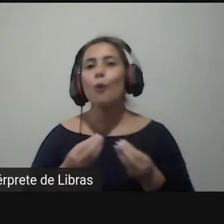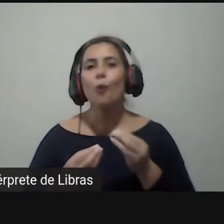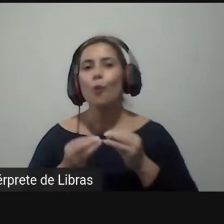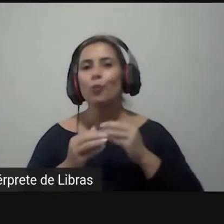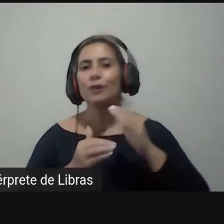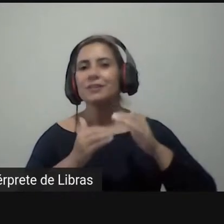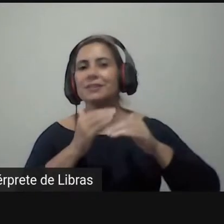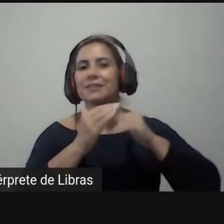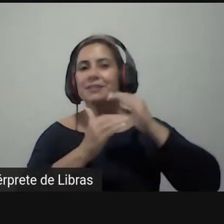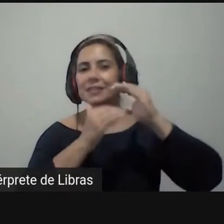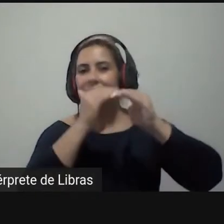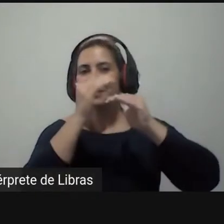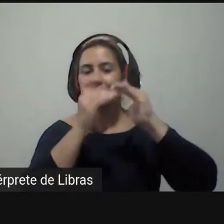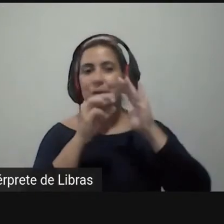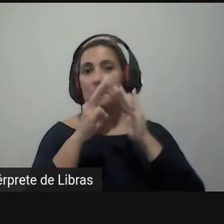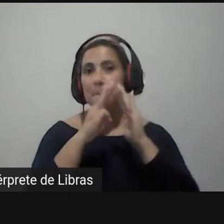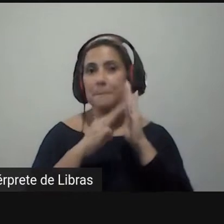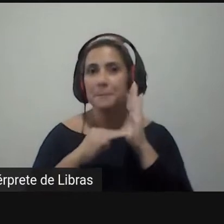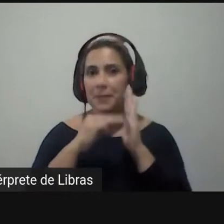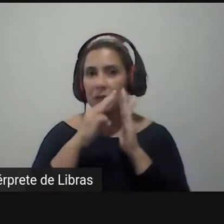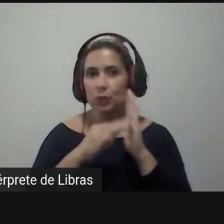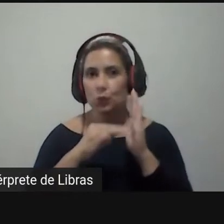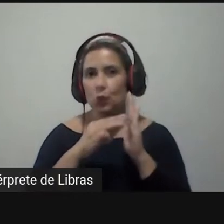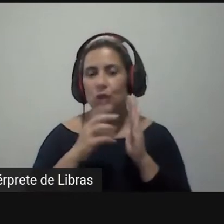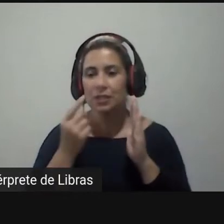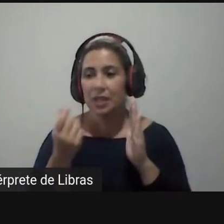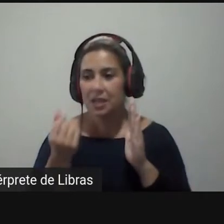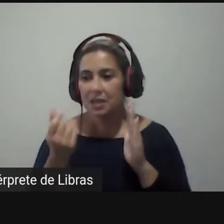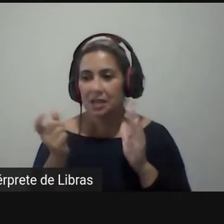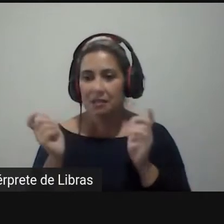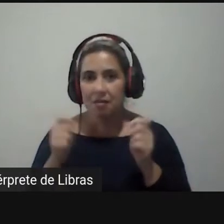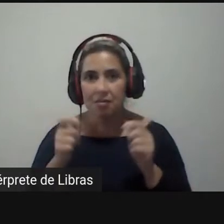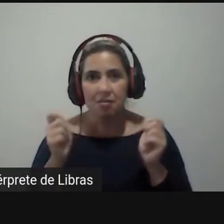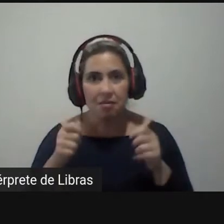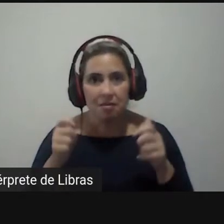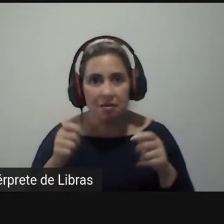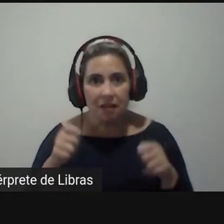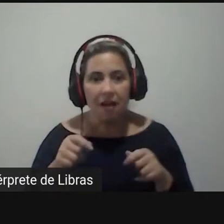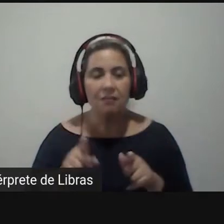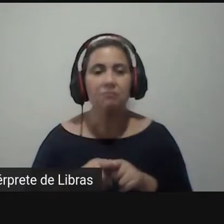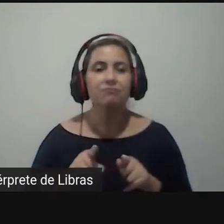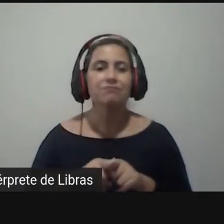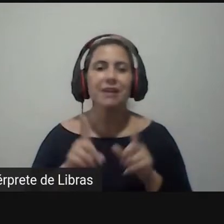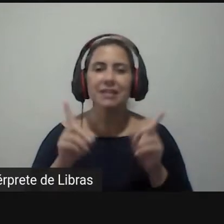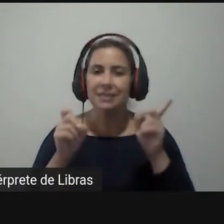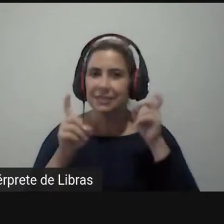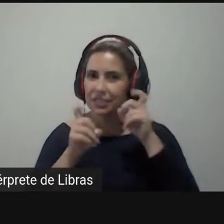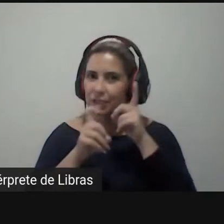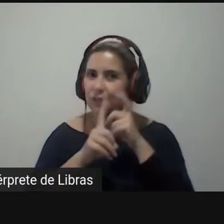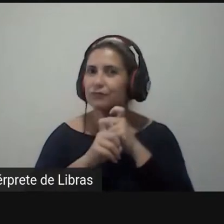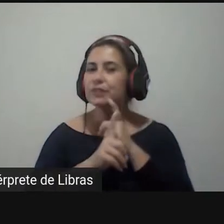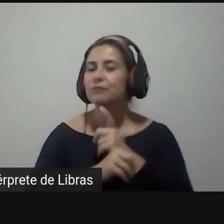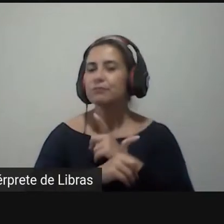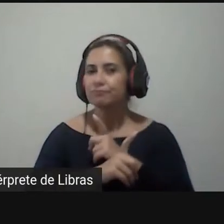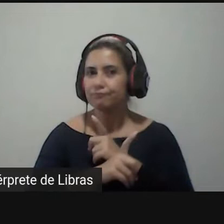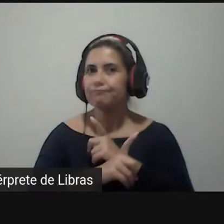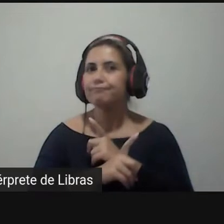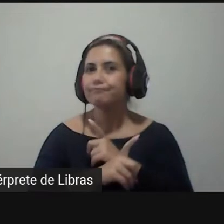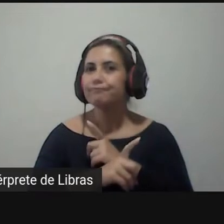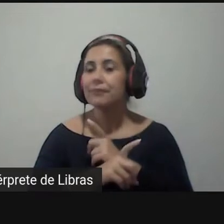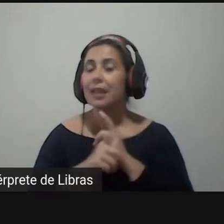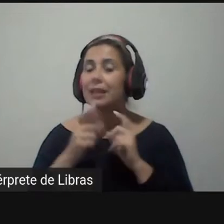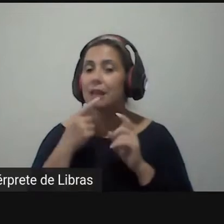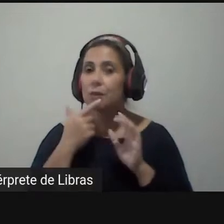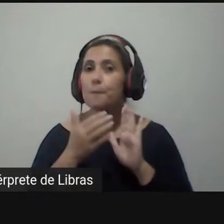que tem um custo viável dentro do sistema de medição é bastante complicado então essa proposta ela